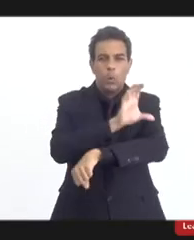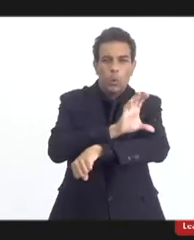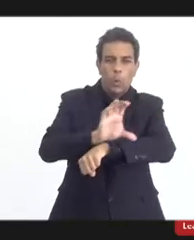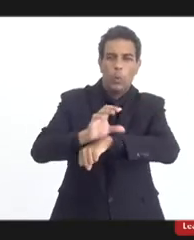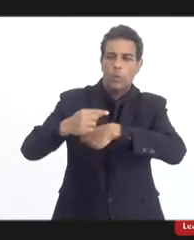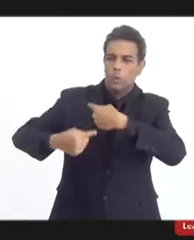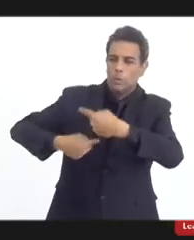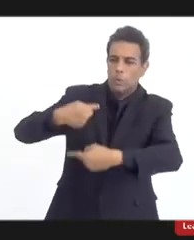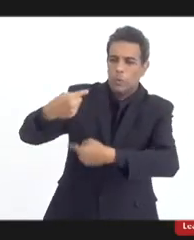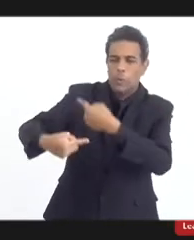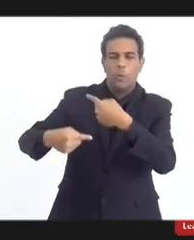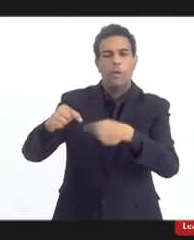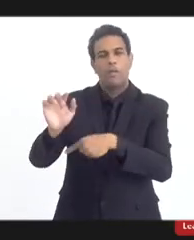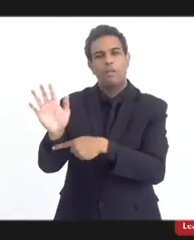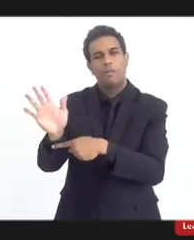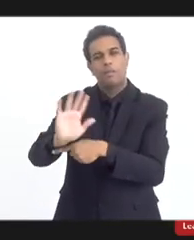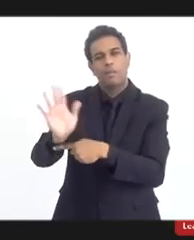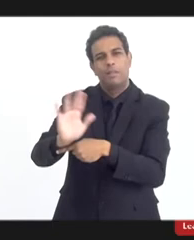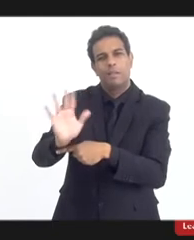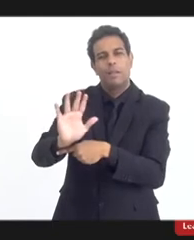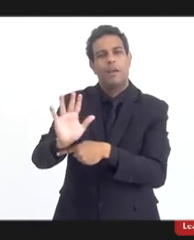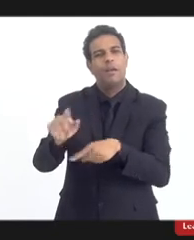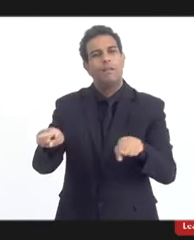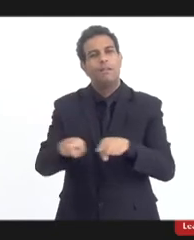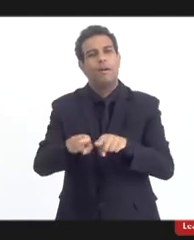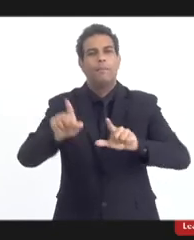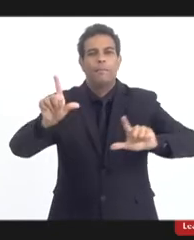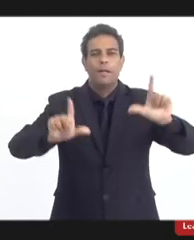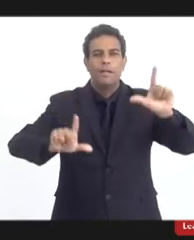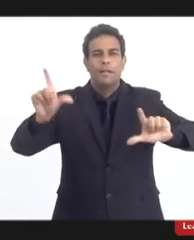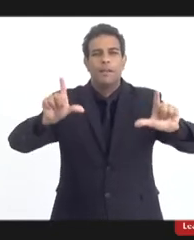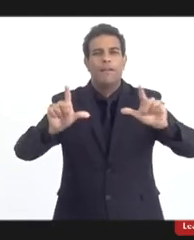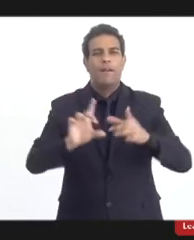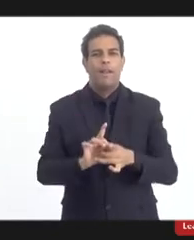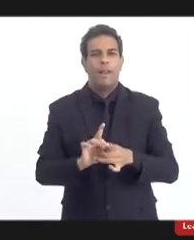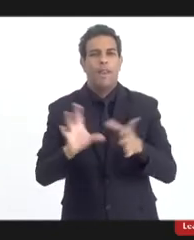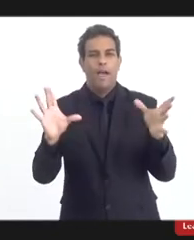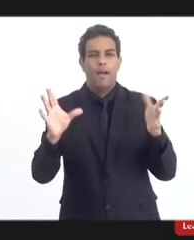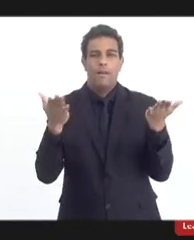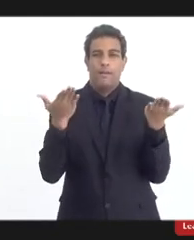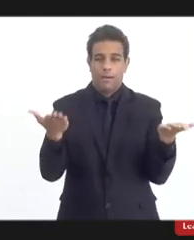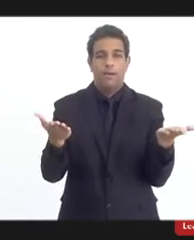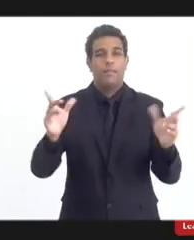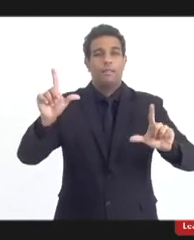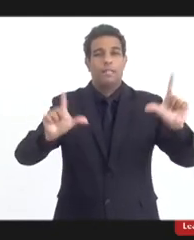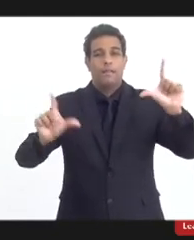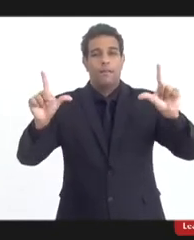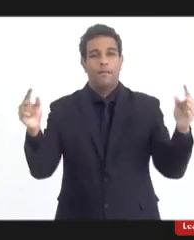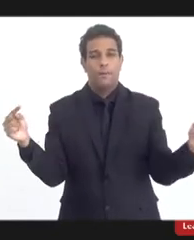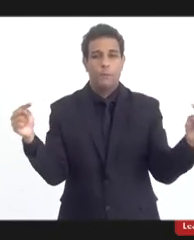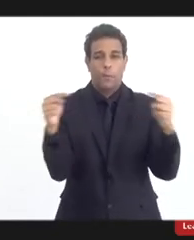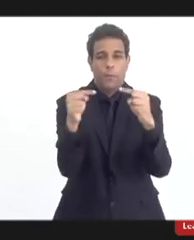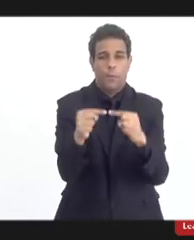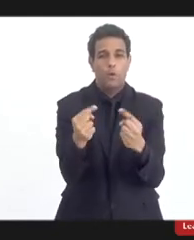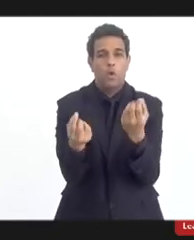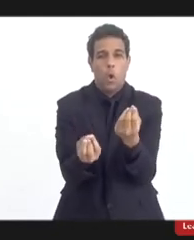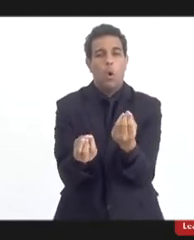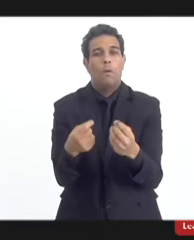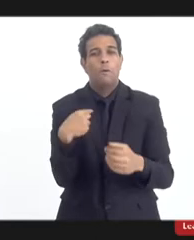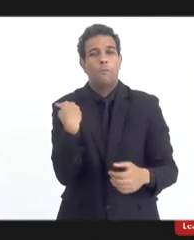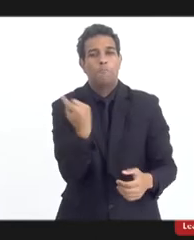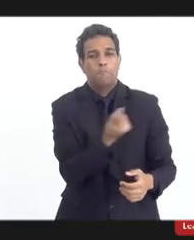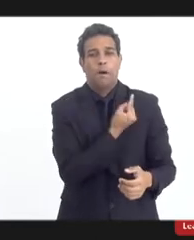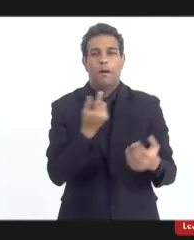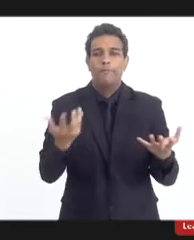indústria cinematográfica, a TV aberta e a TV a cabo também? Como é que nós podemos